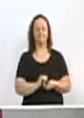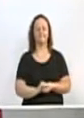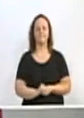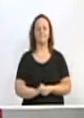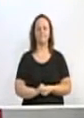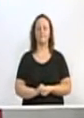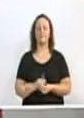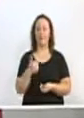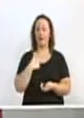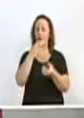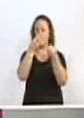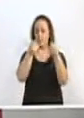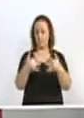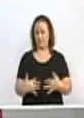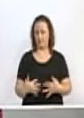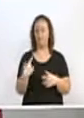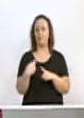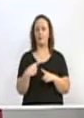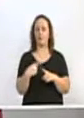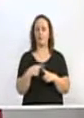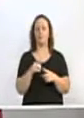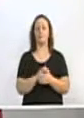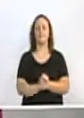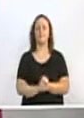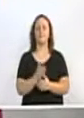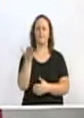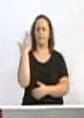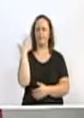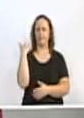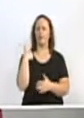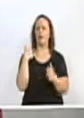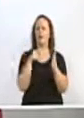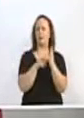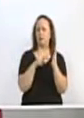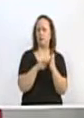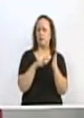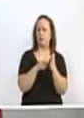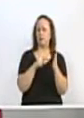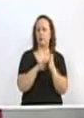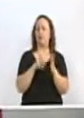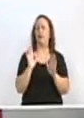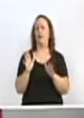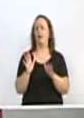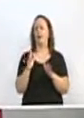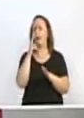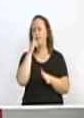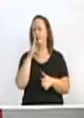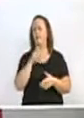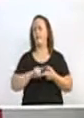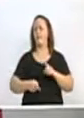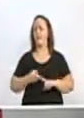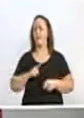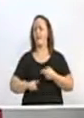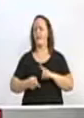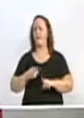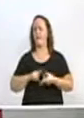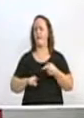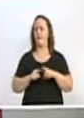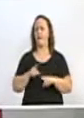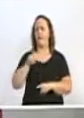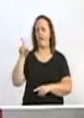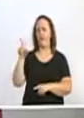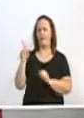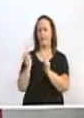E digo isto porque quando eu denunciava a maracutaia que foi o consórcio SIGA, eu, juntamente com os